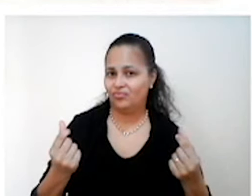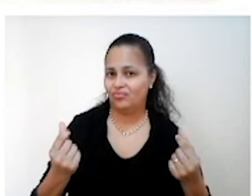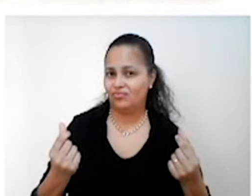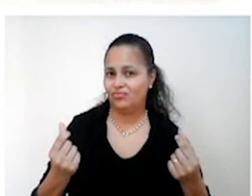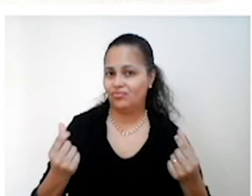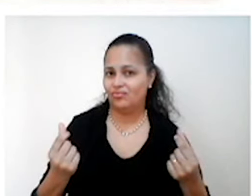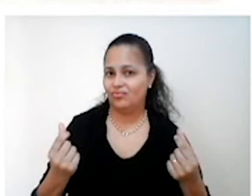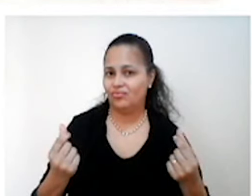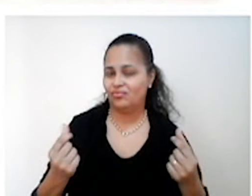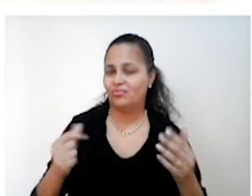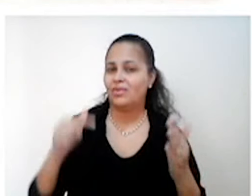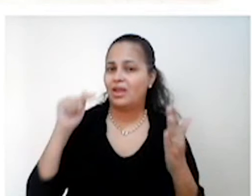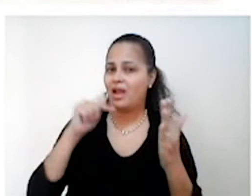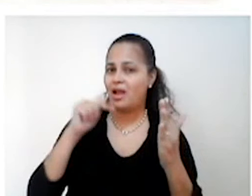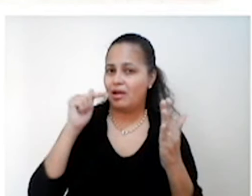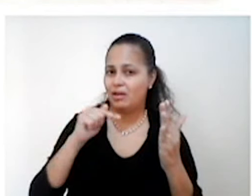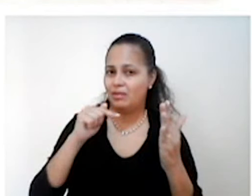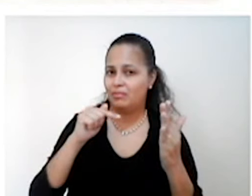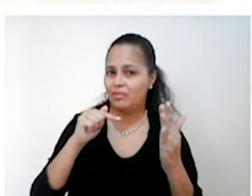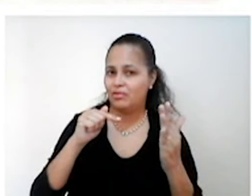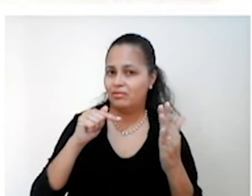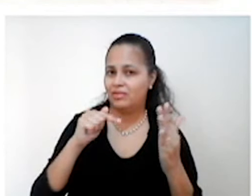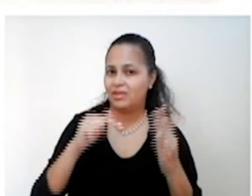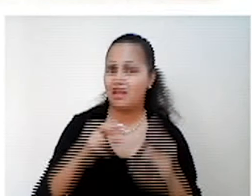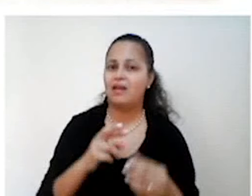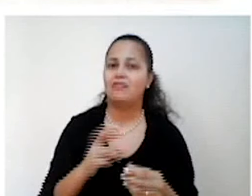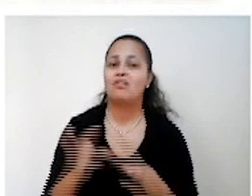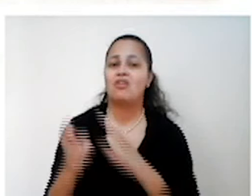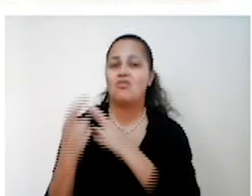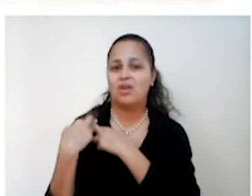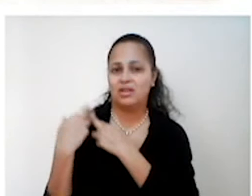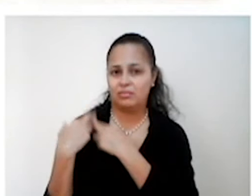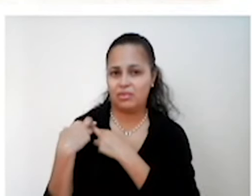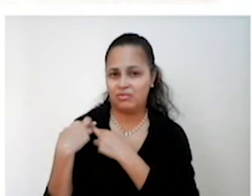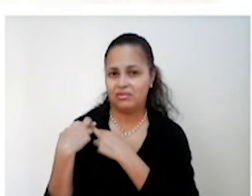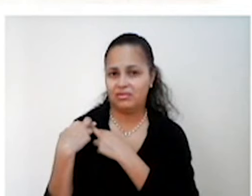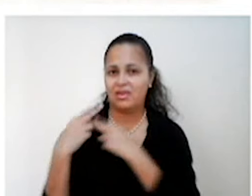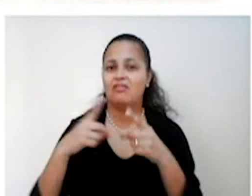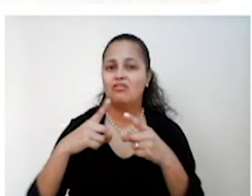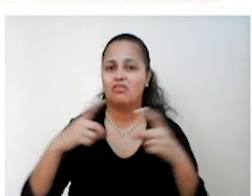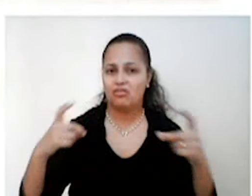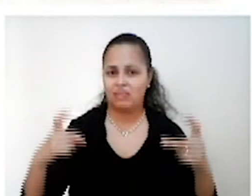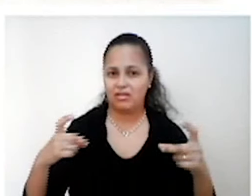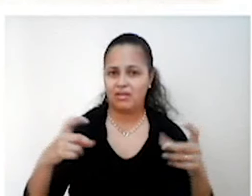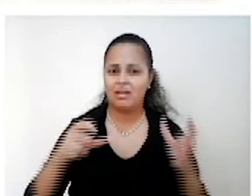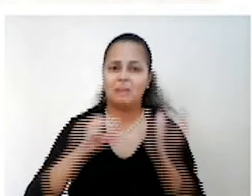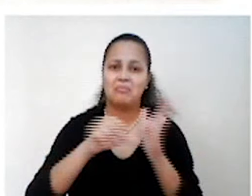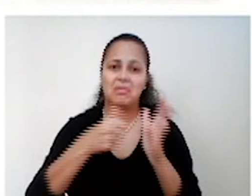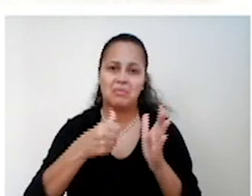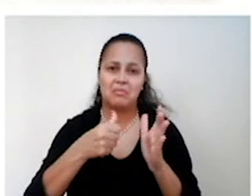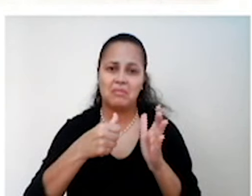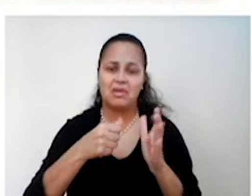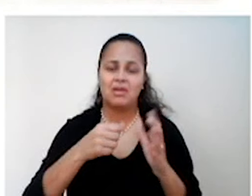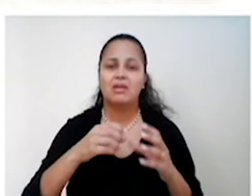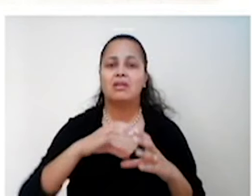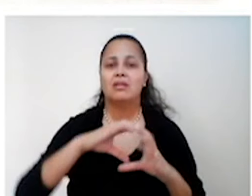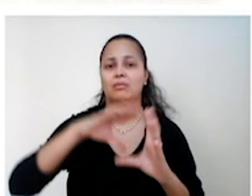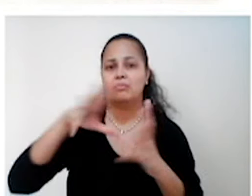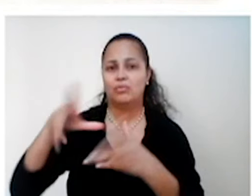Apontavam como responsável pela Primeira Guerra Mundial. Então, capitalismo tinha sido o principal causador da Primeira Guerra Mundial.